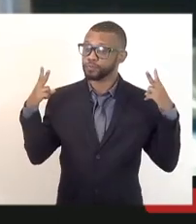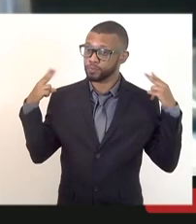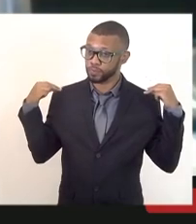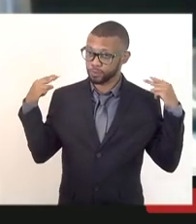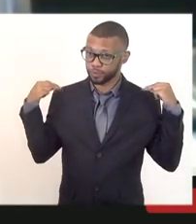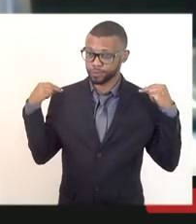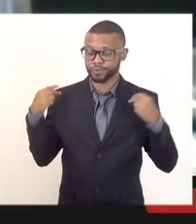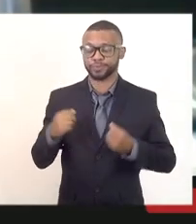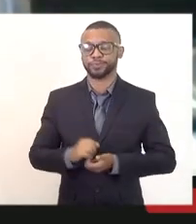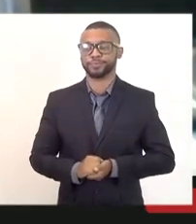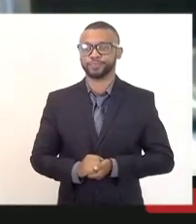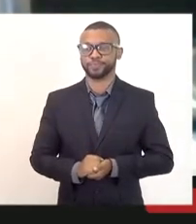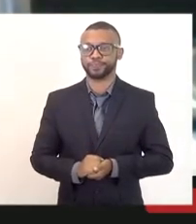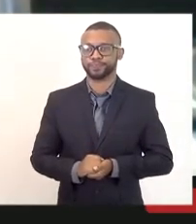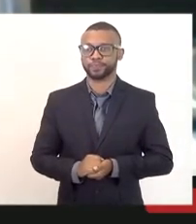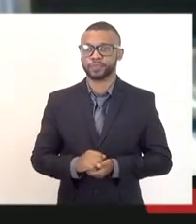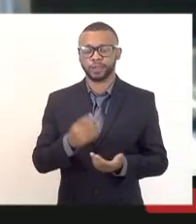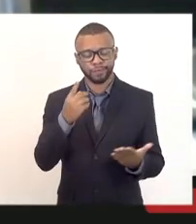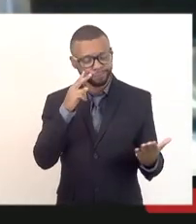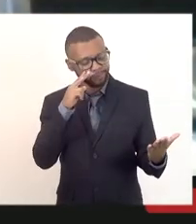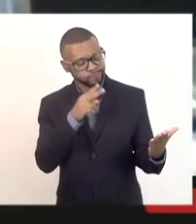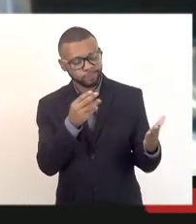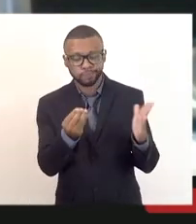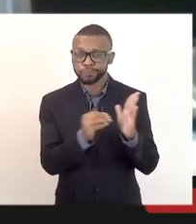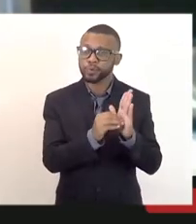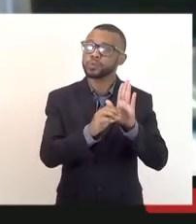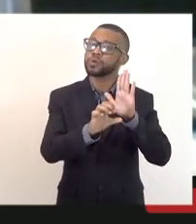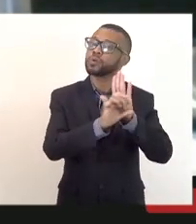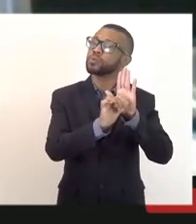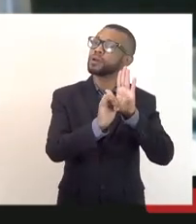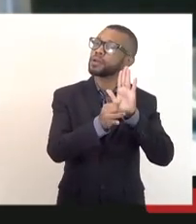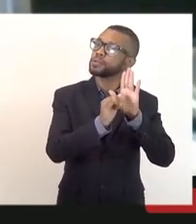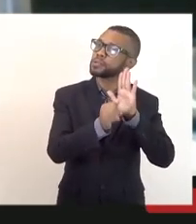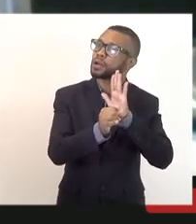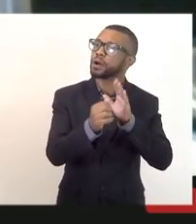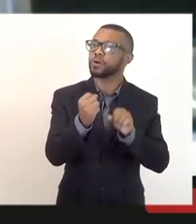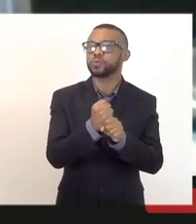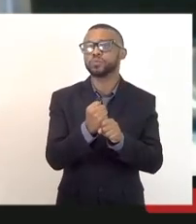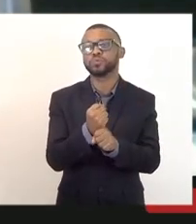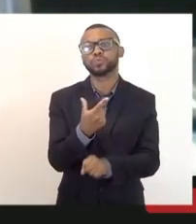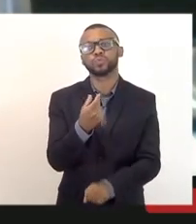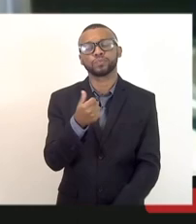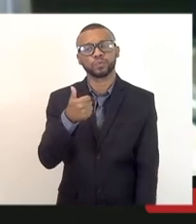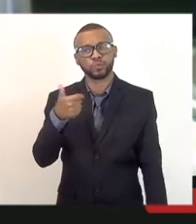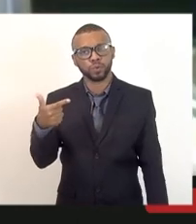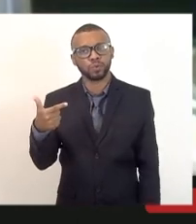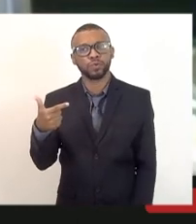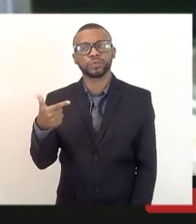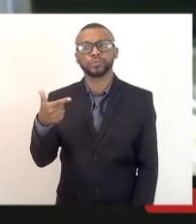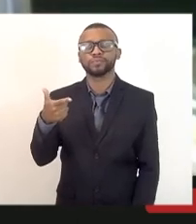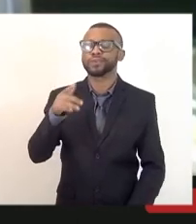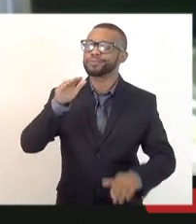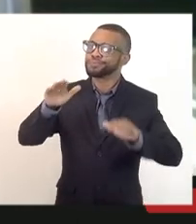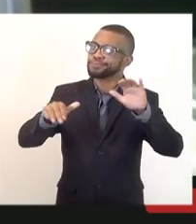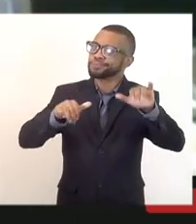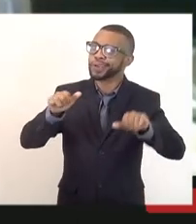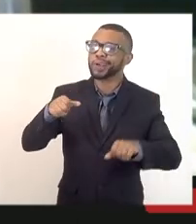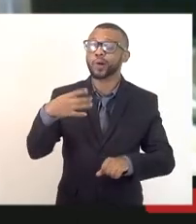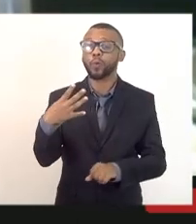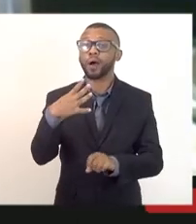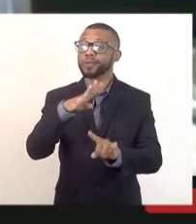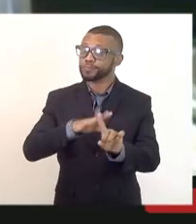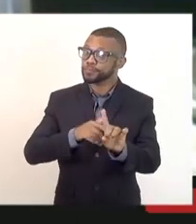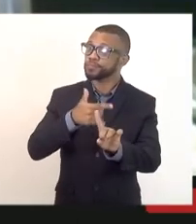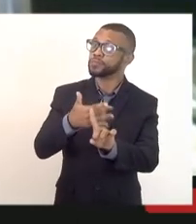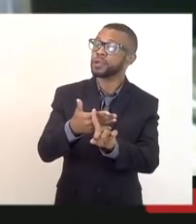Segundo consta no edital de 2012, foi feito um chamamento de quatro vezes o número de vagas, ou seja,